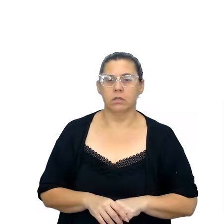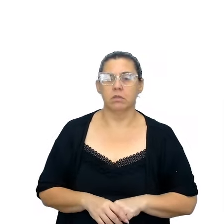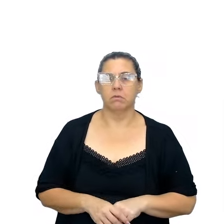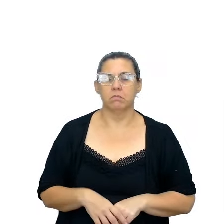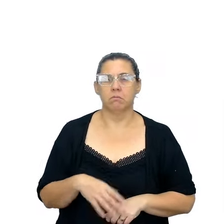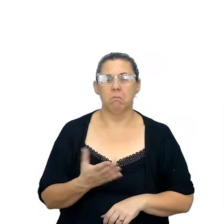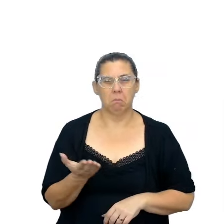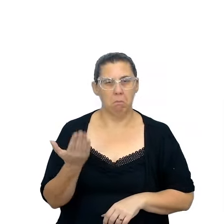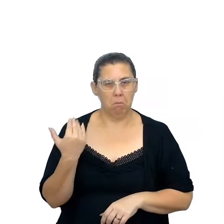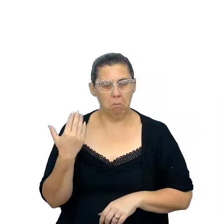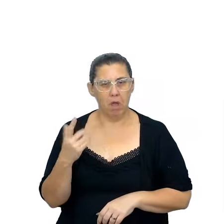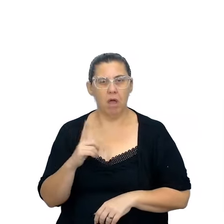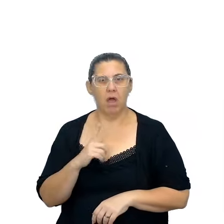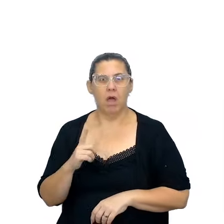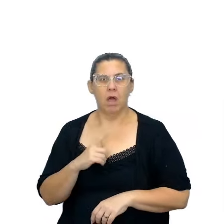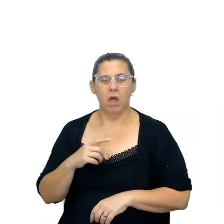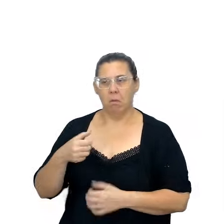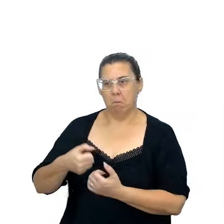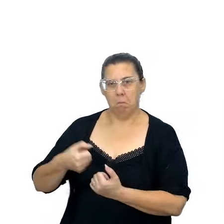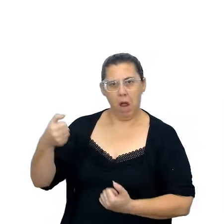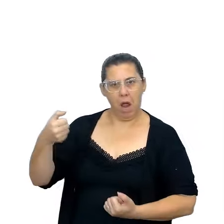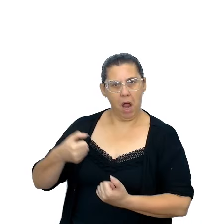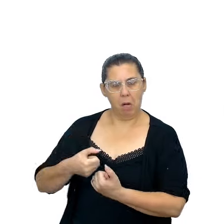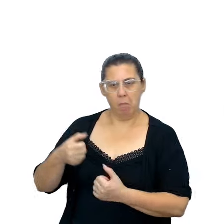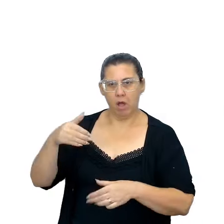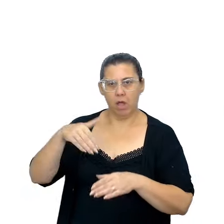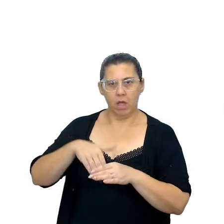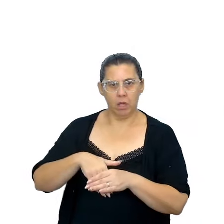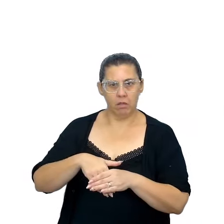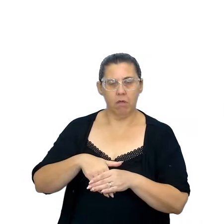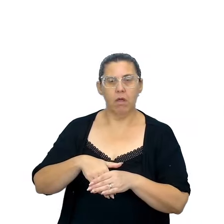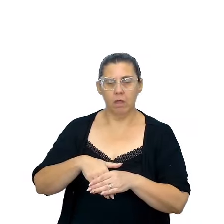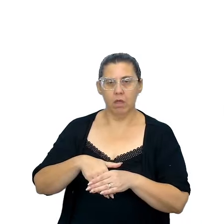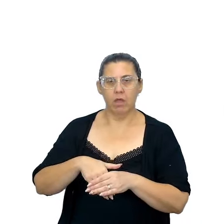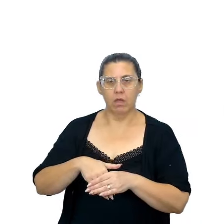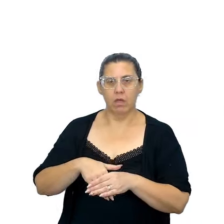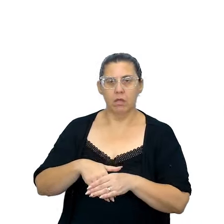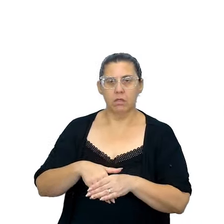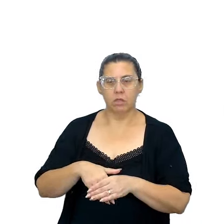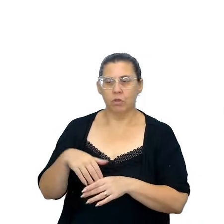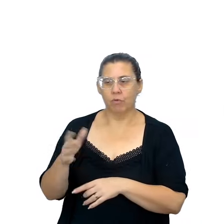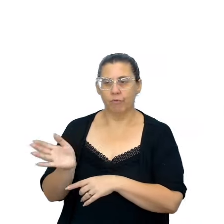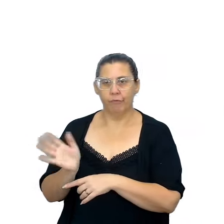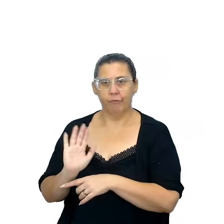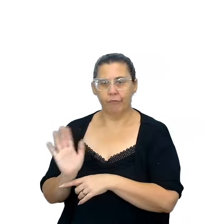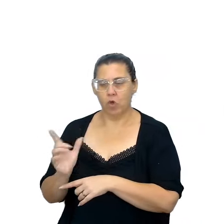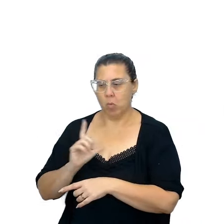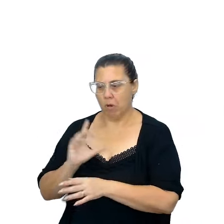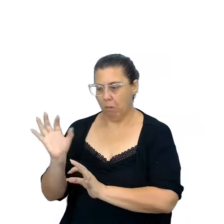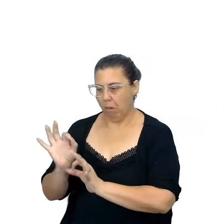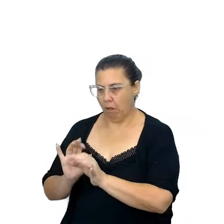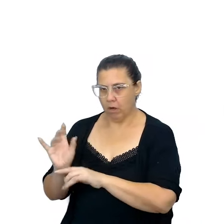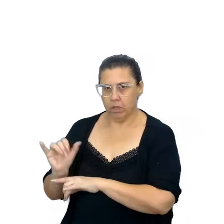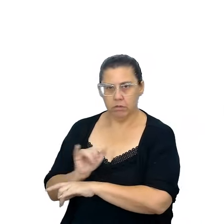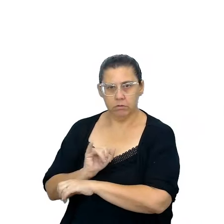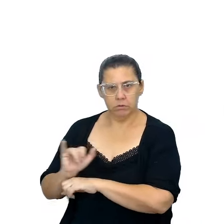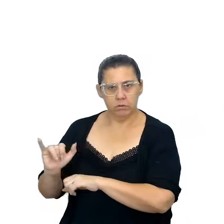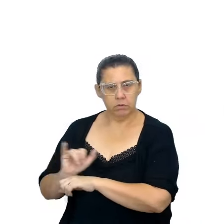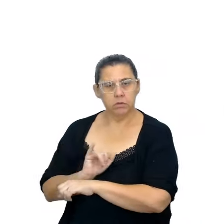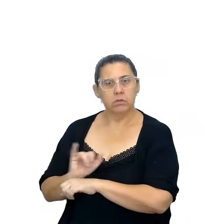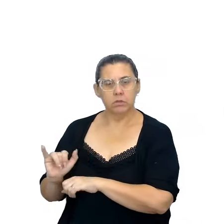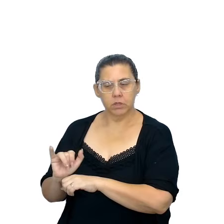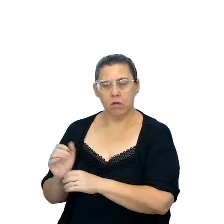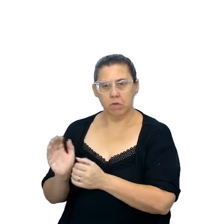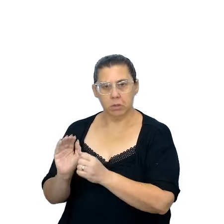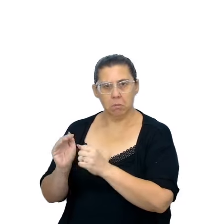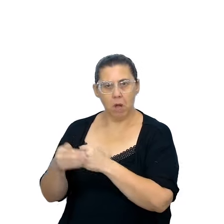vezes observam que existe um mapa, né, dentro daquela questão do filme, onde eles criam estratégias, onde vão ali se